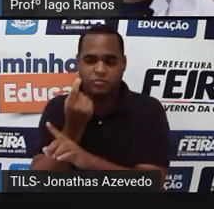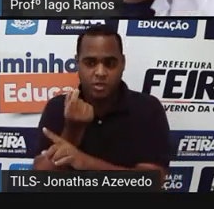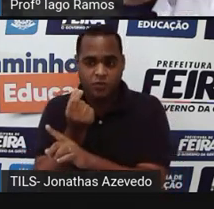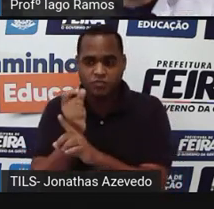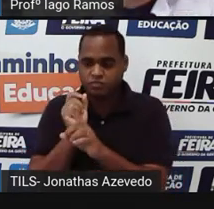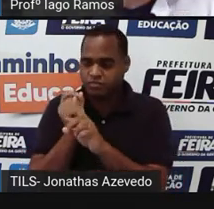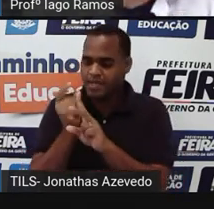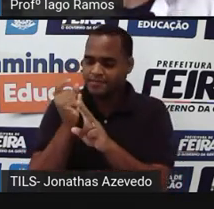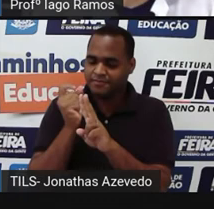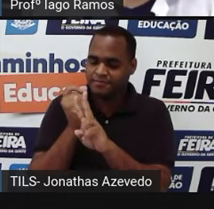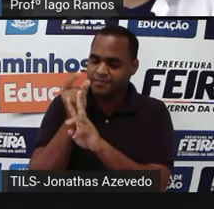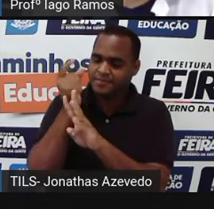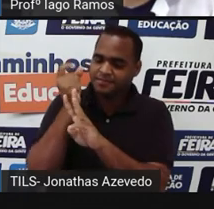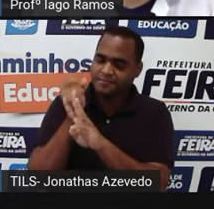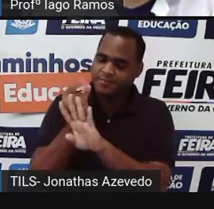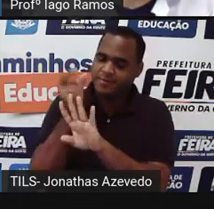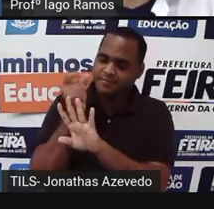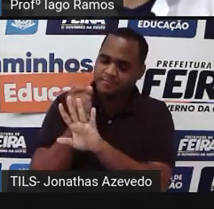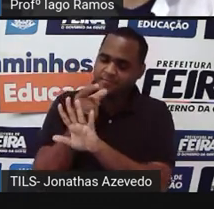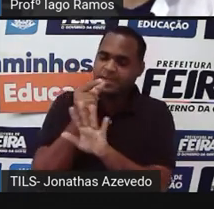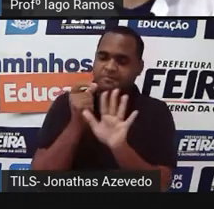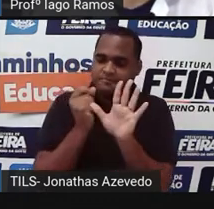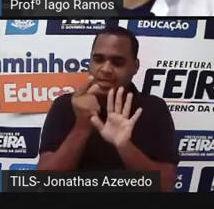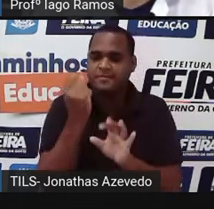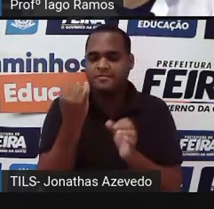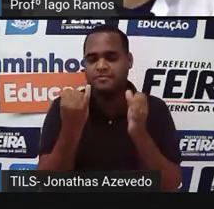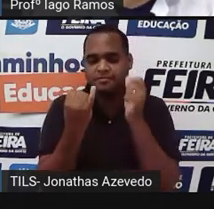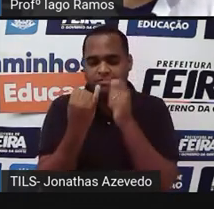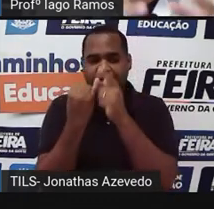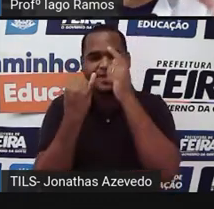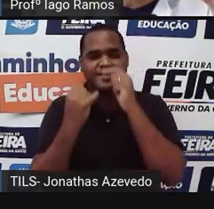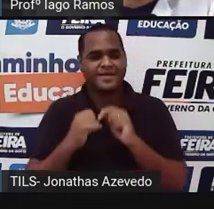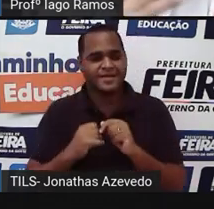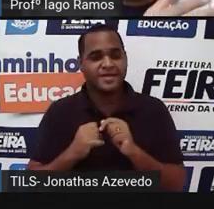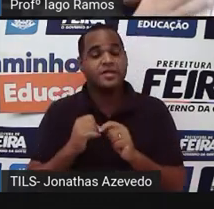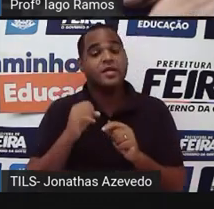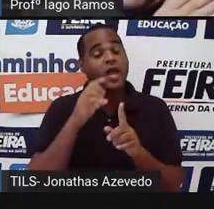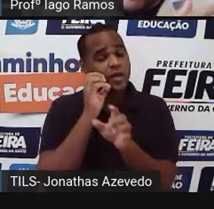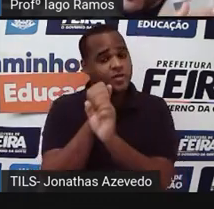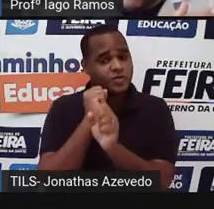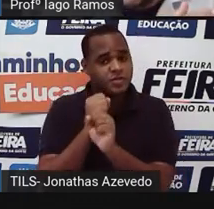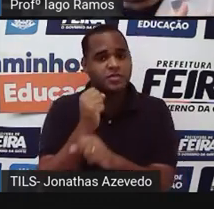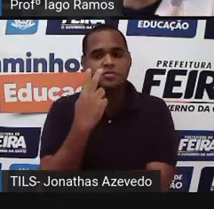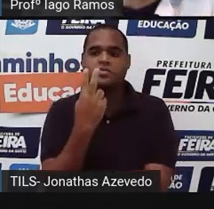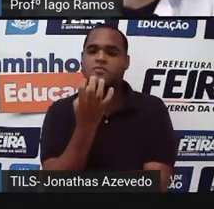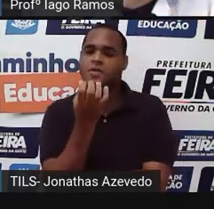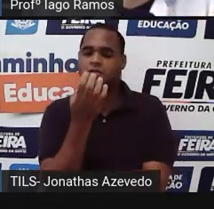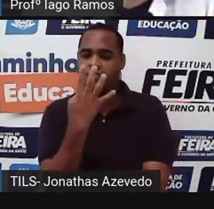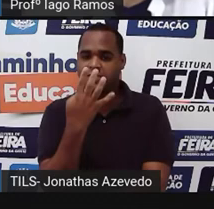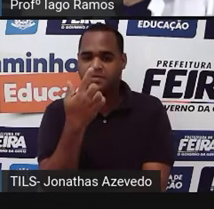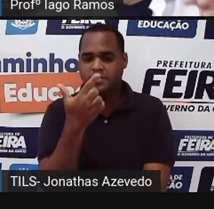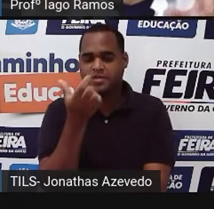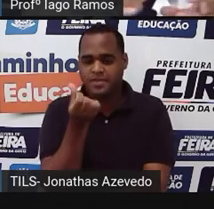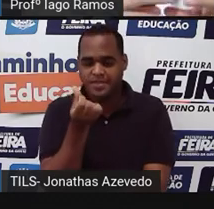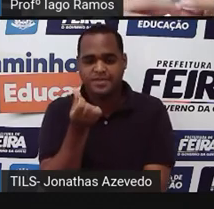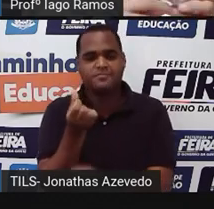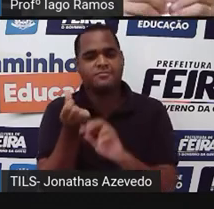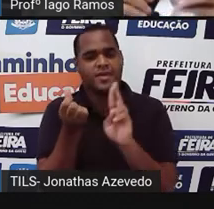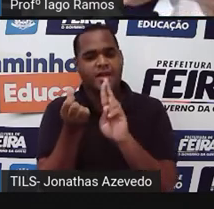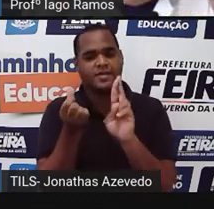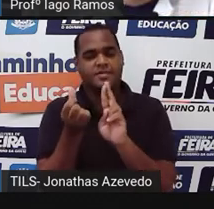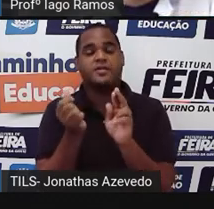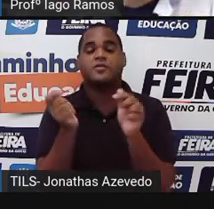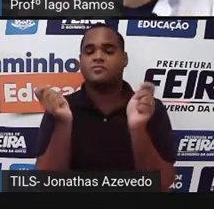e no final vai dar R$246 então você vai pegar os R$246 e vai